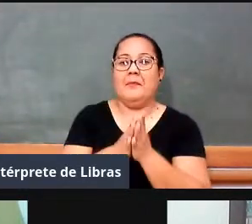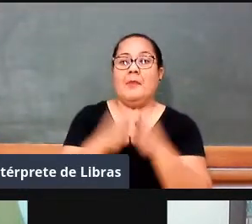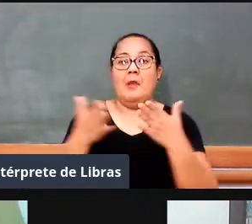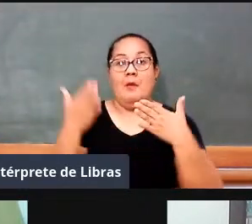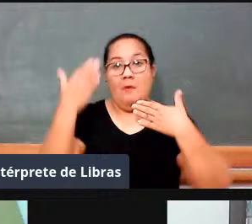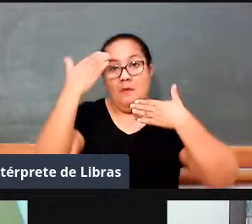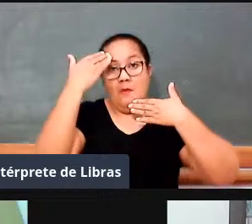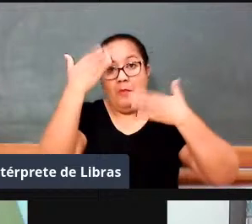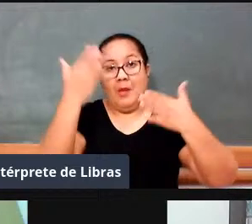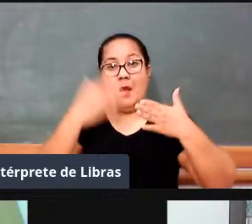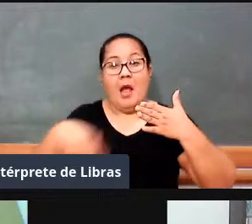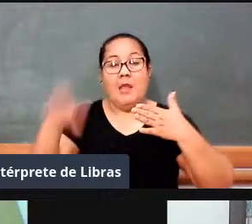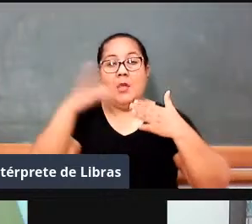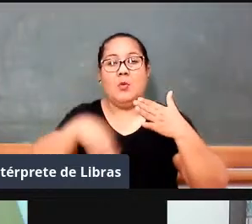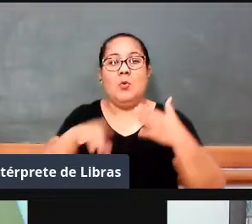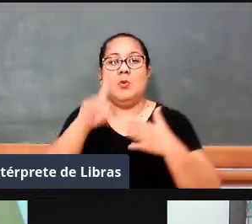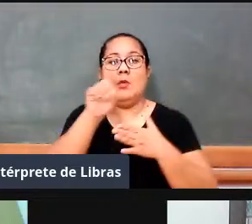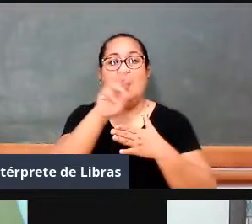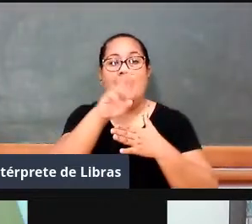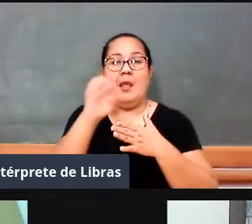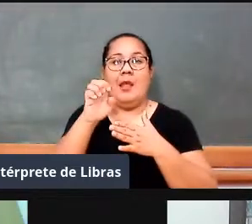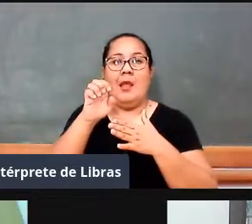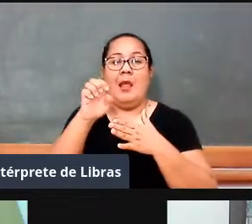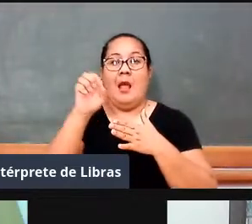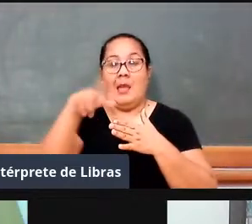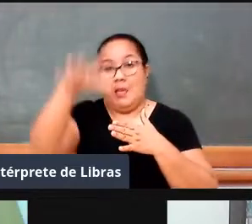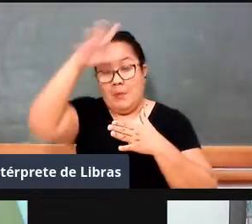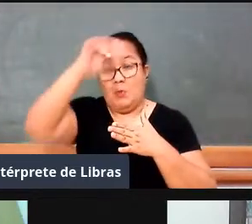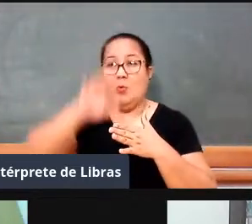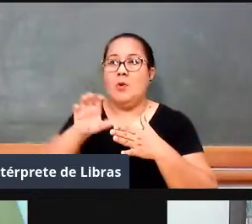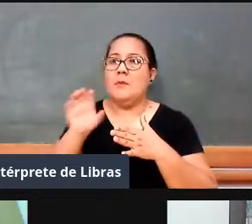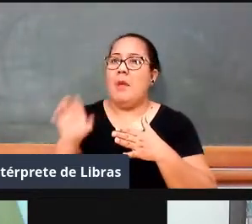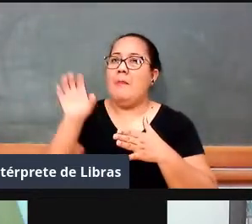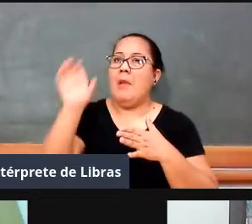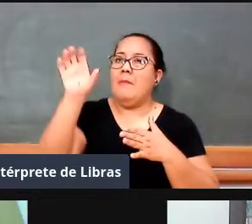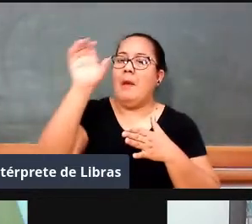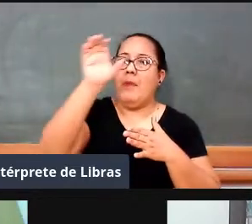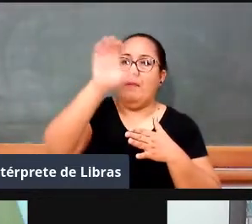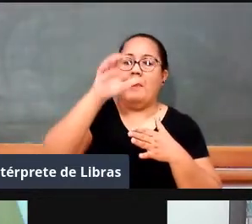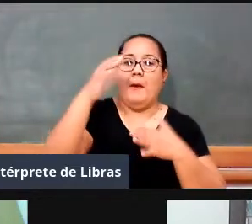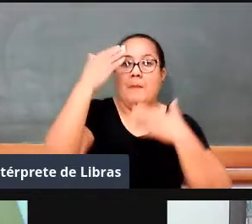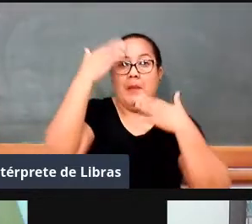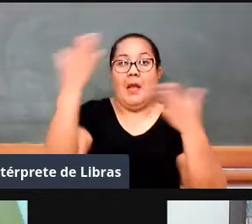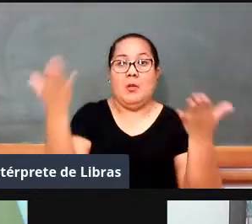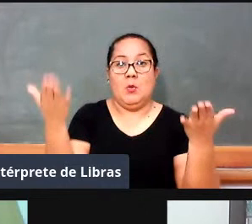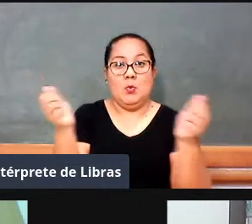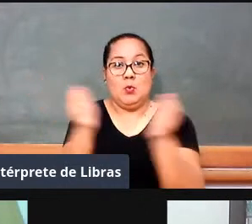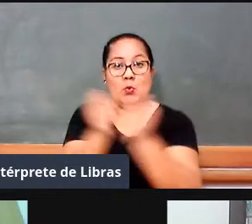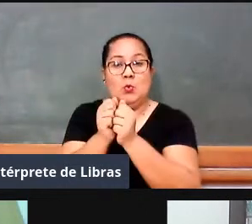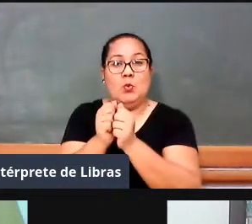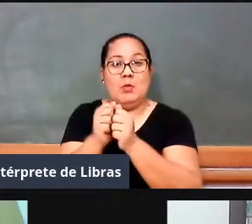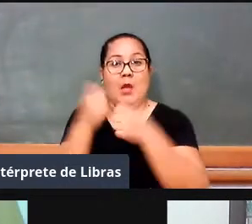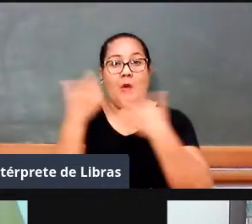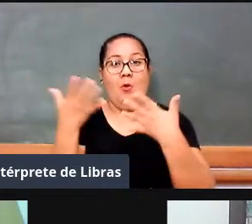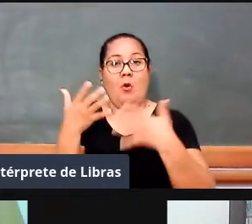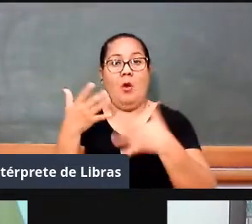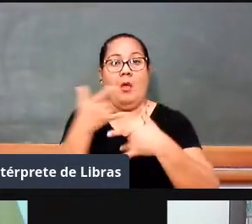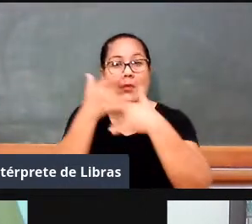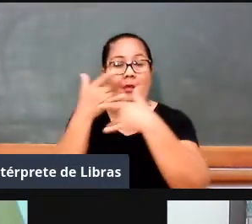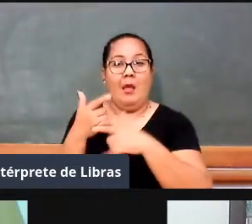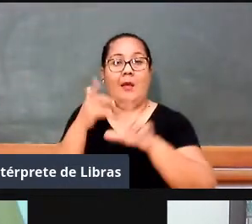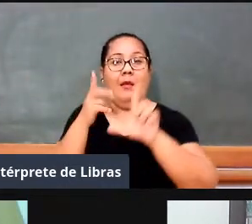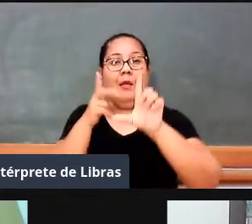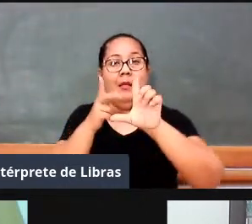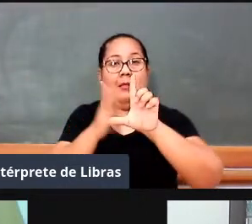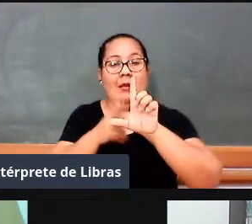todas as diretorias regionais de educação de Mato Grosso que estiveram conosco nessa live, agradecemos